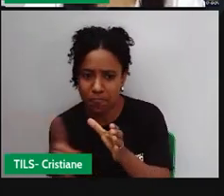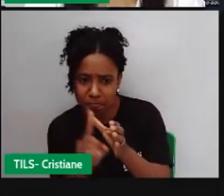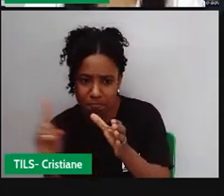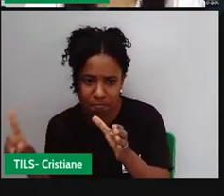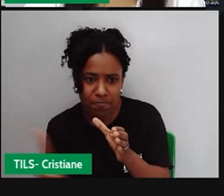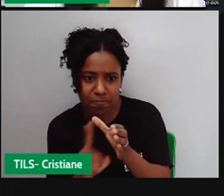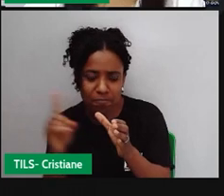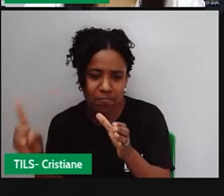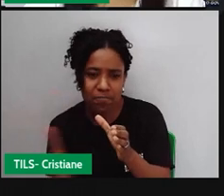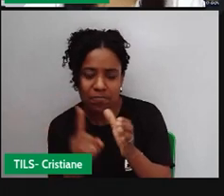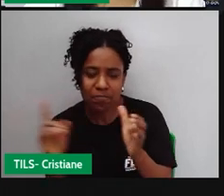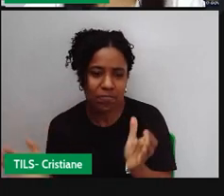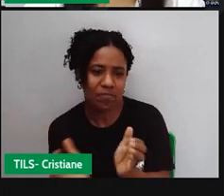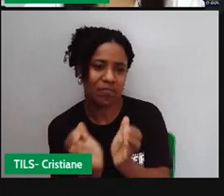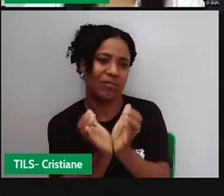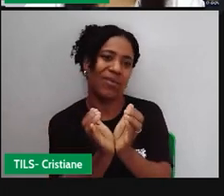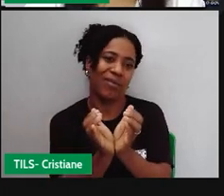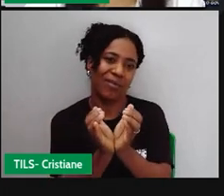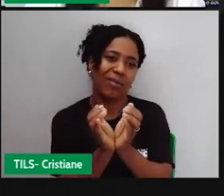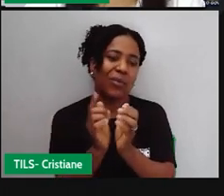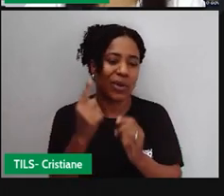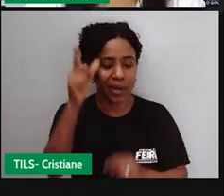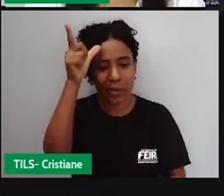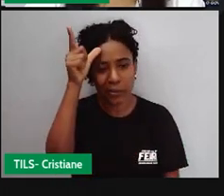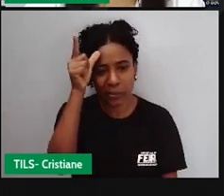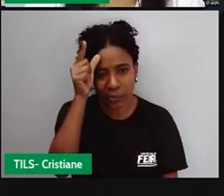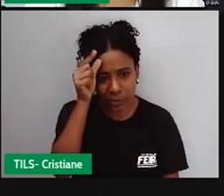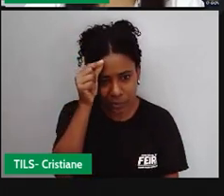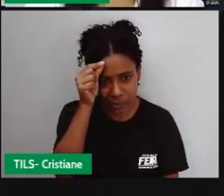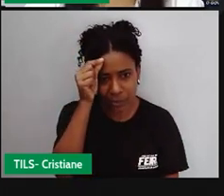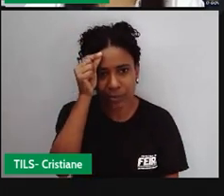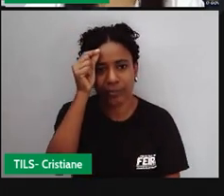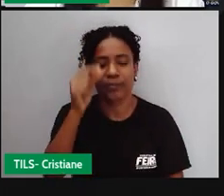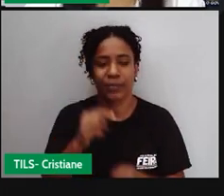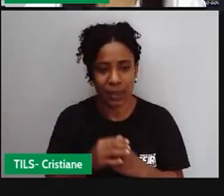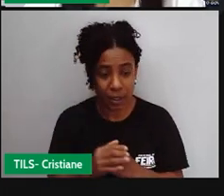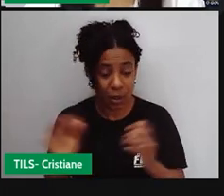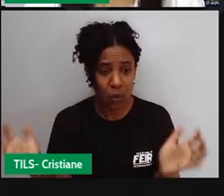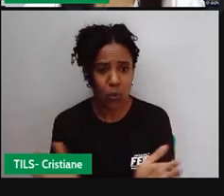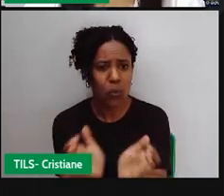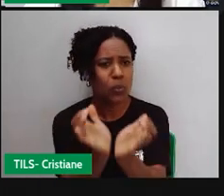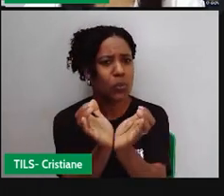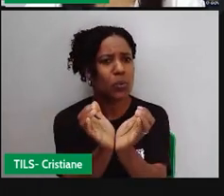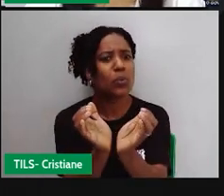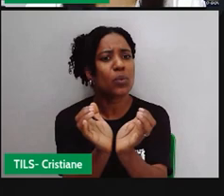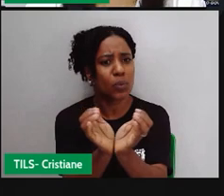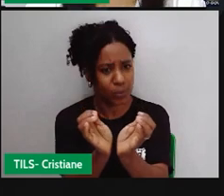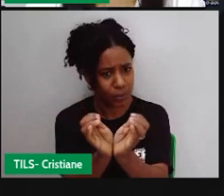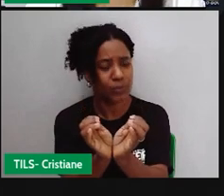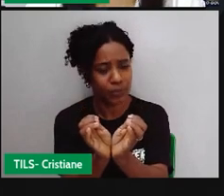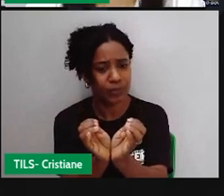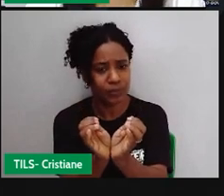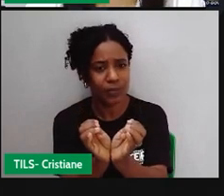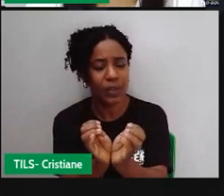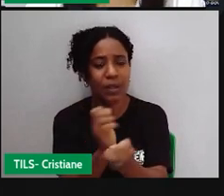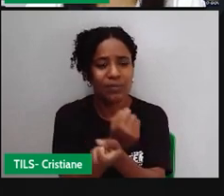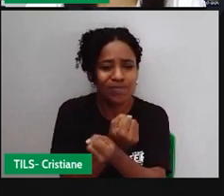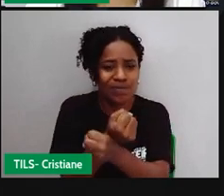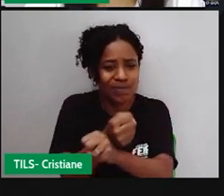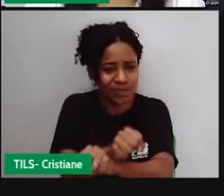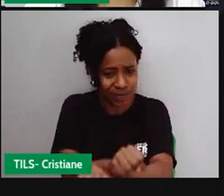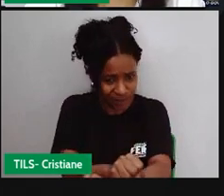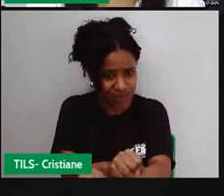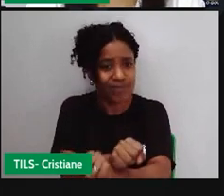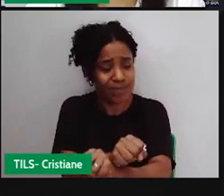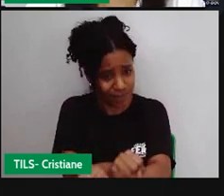da vida de escravo. Essas comunidades formadas por africanos, por escravos